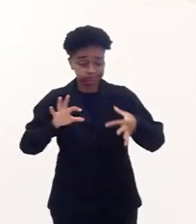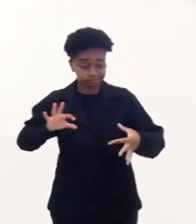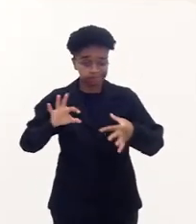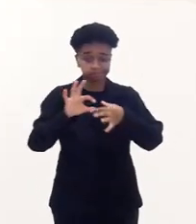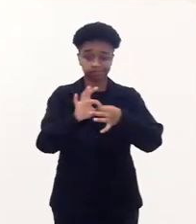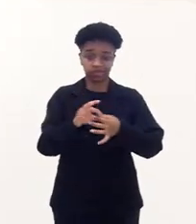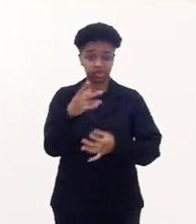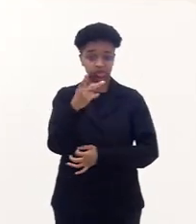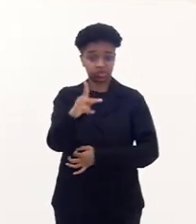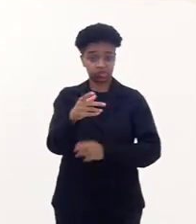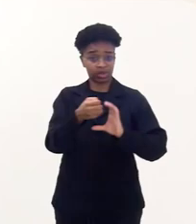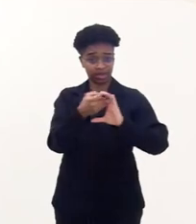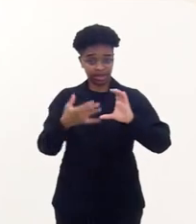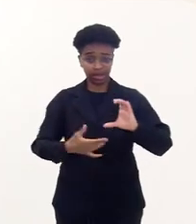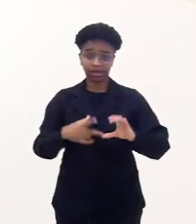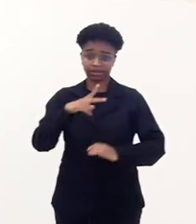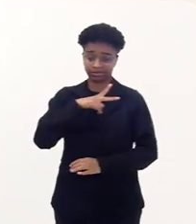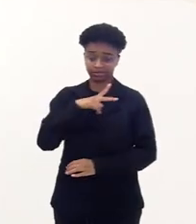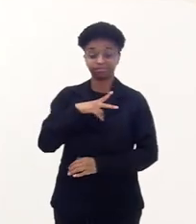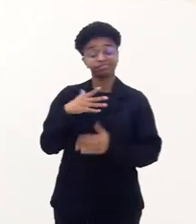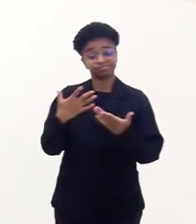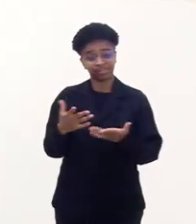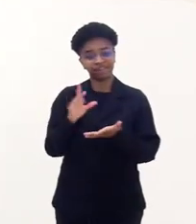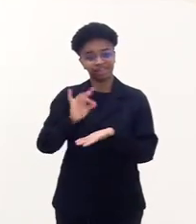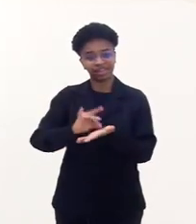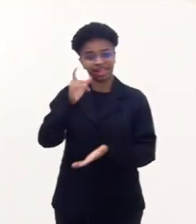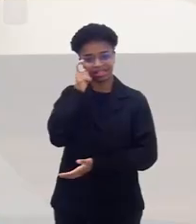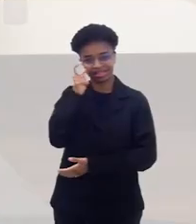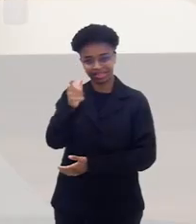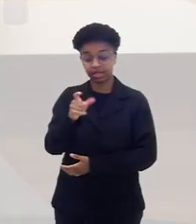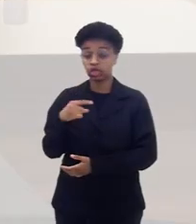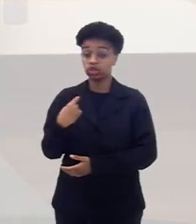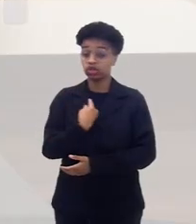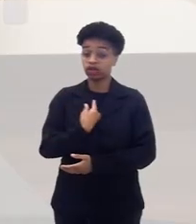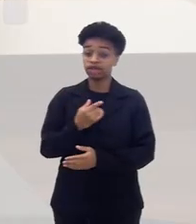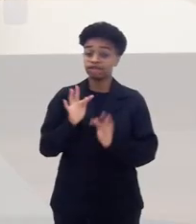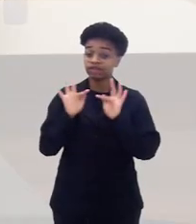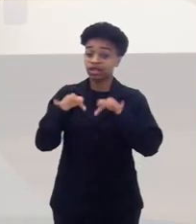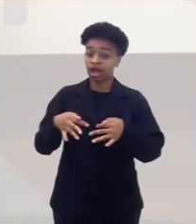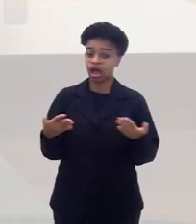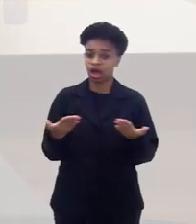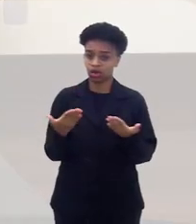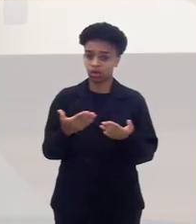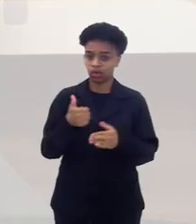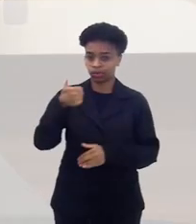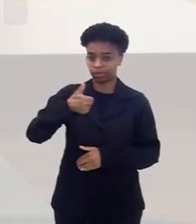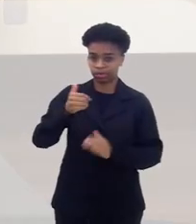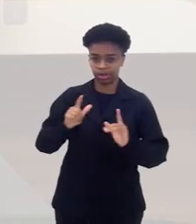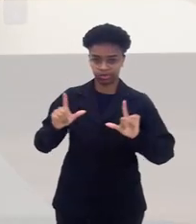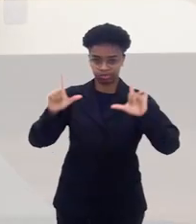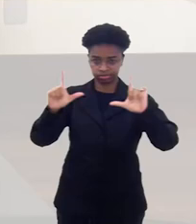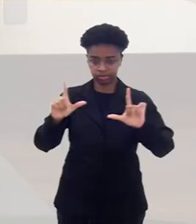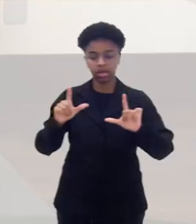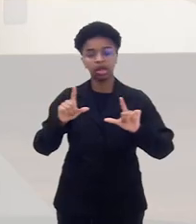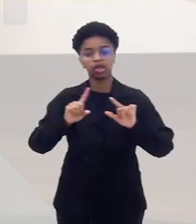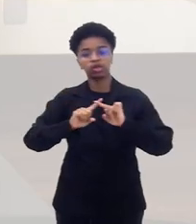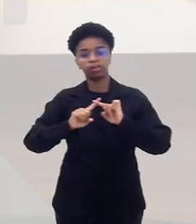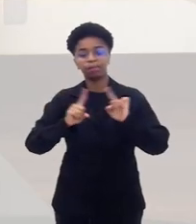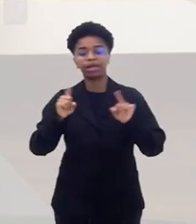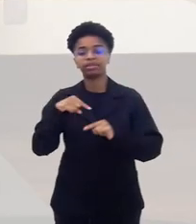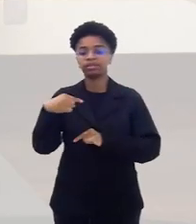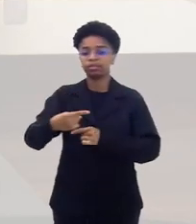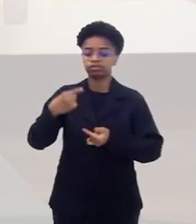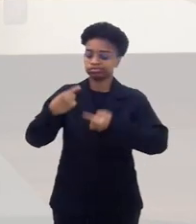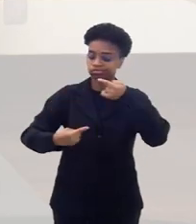um elemento seu de percepção. Então, realmente é muito interessante. A gente vai encerrando aqui agora o primeiro bloco, trazendo aqui outras